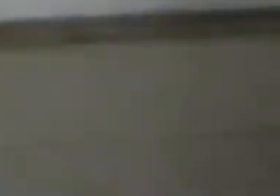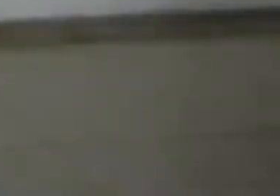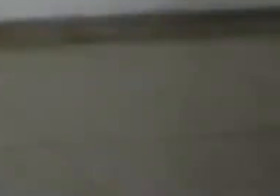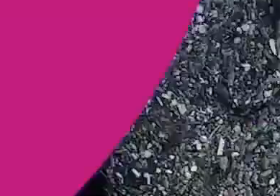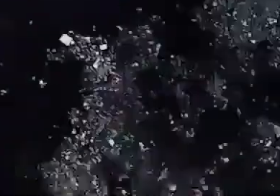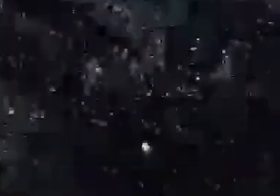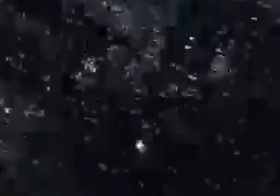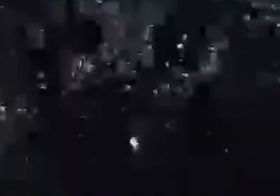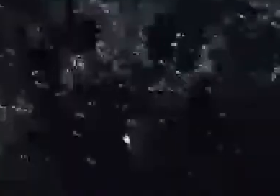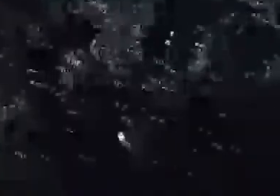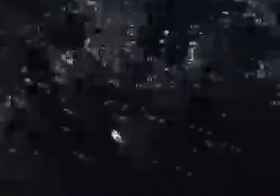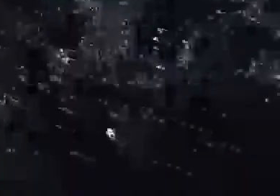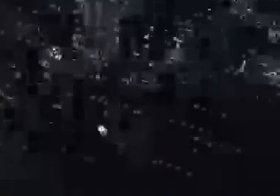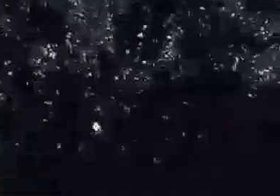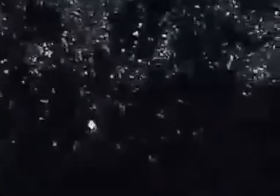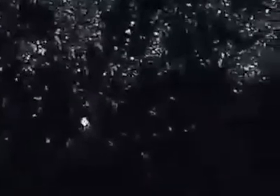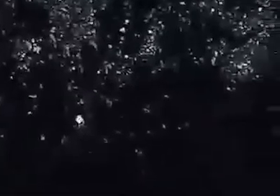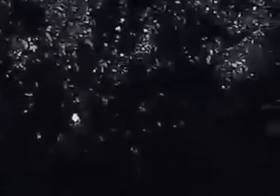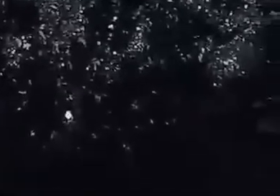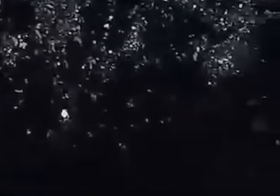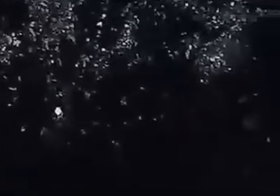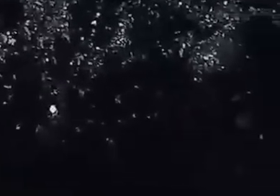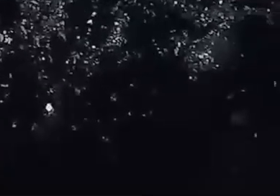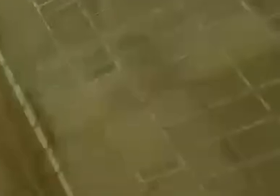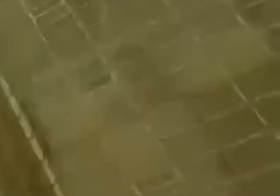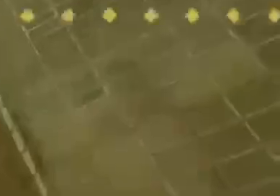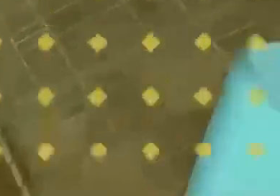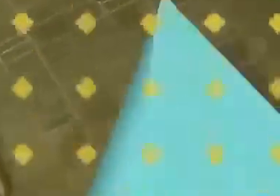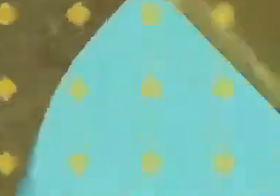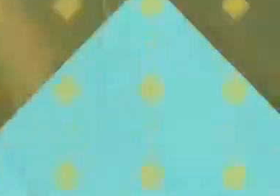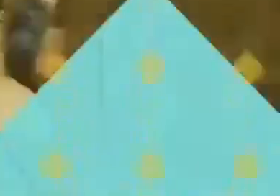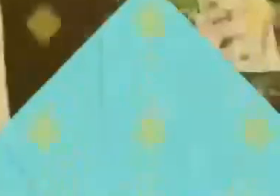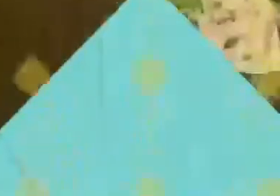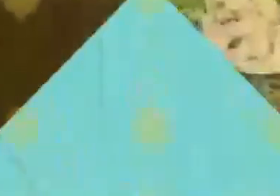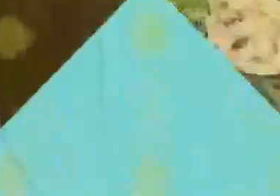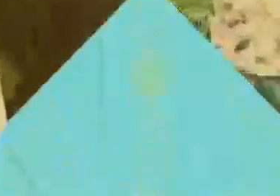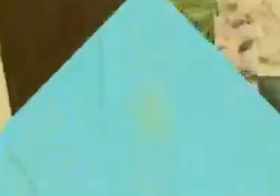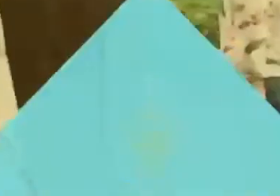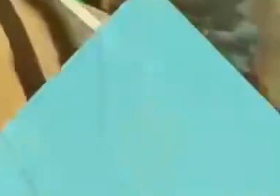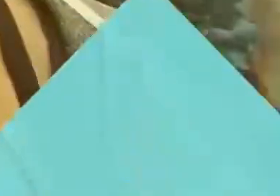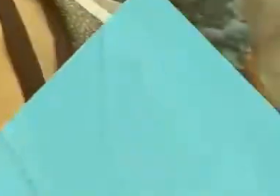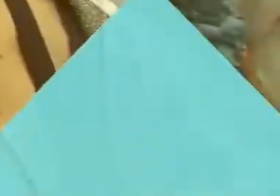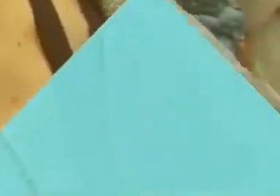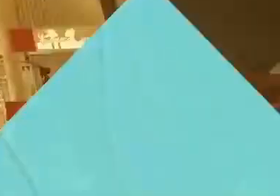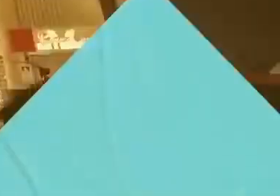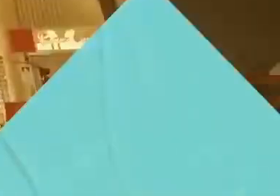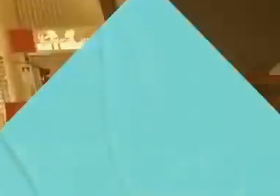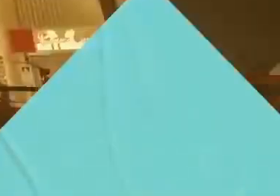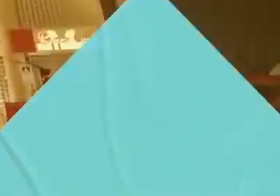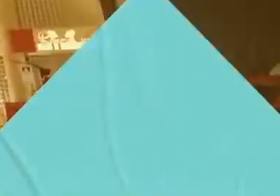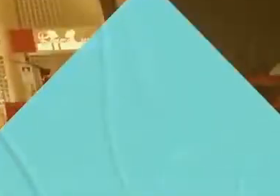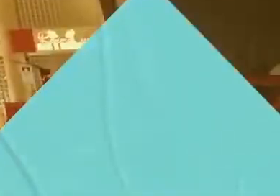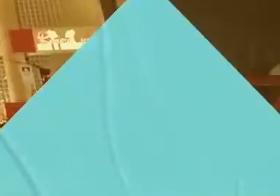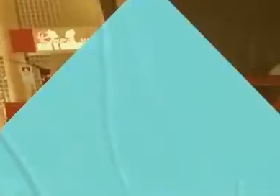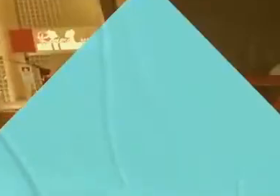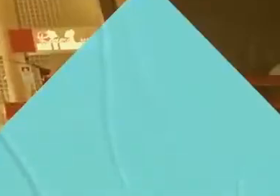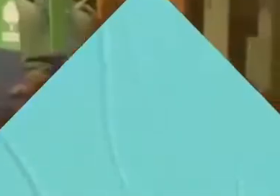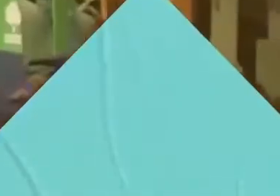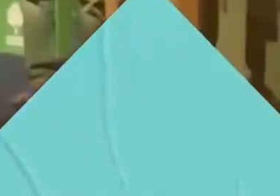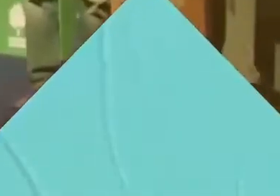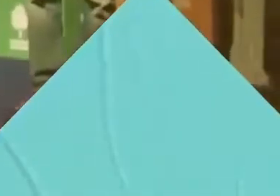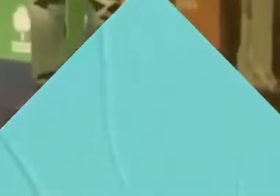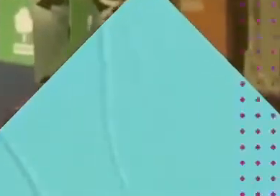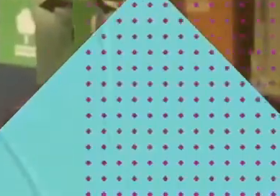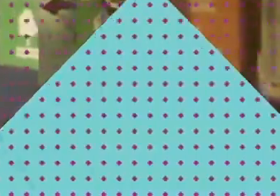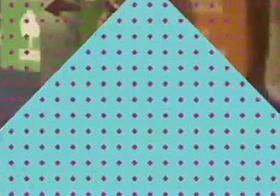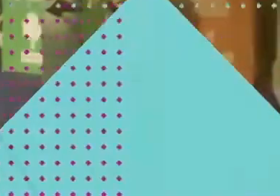maneira criativa e inovadora. São diversas atrações ao longo de um mês, em um formato seguro, para debater questões cada vez mais urgentes sobre